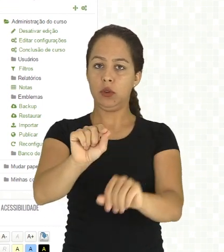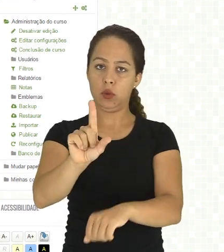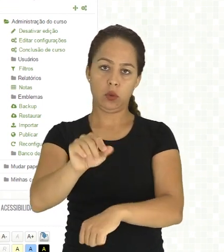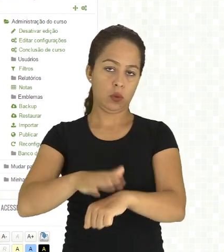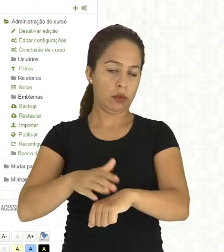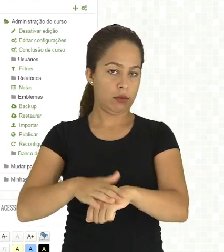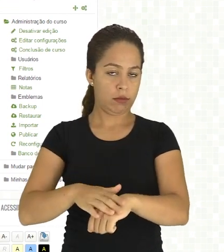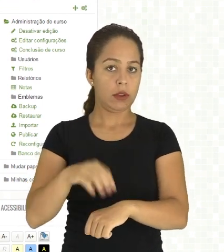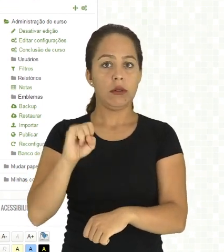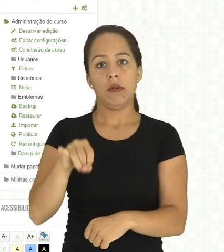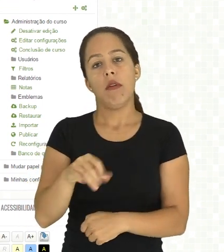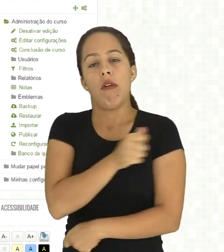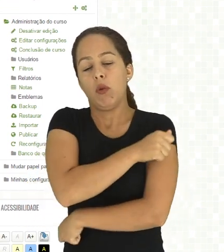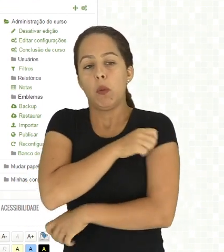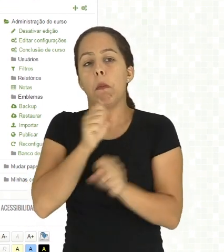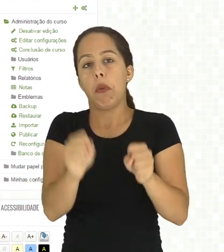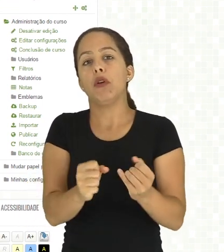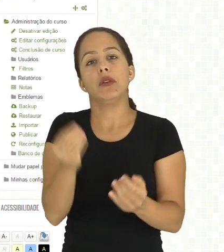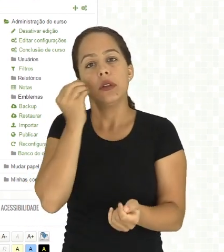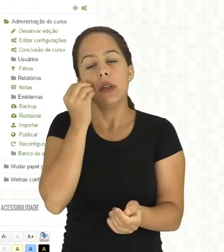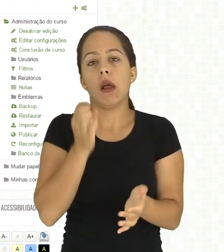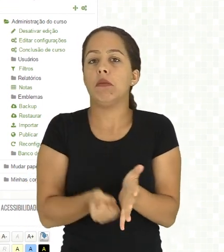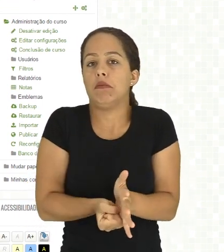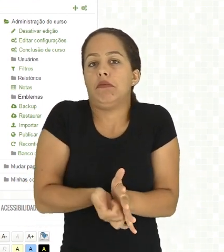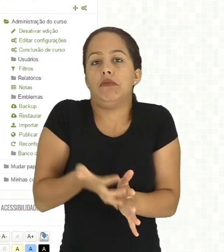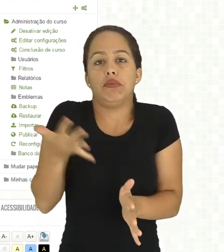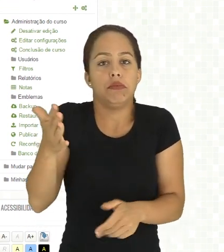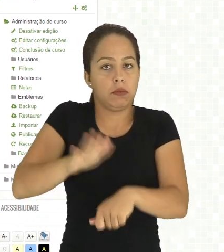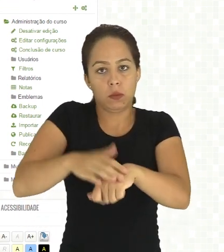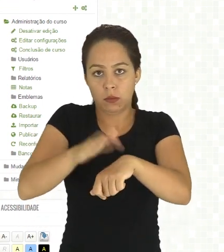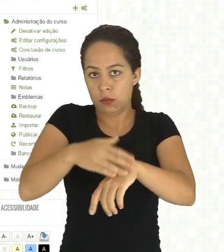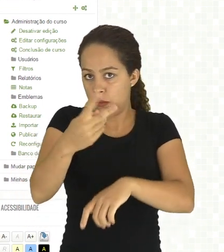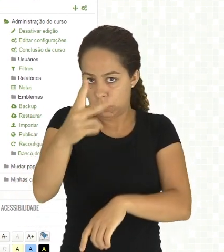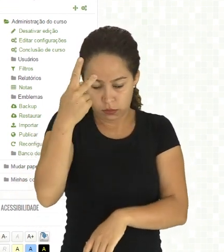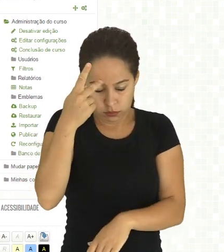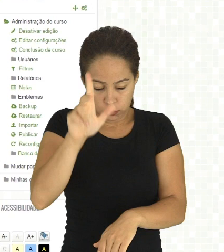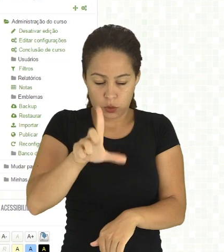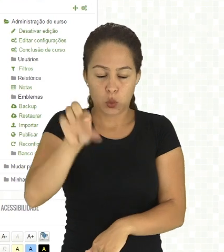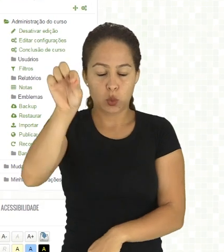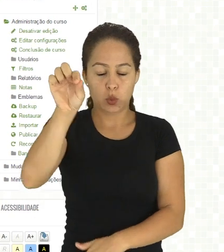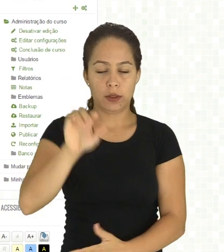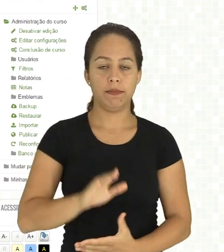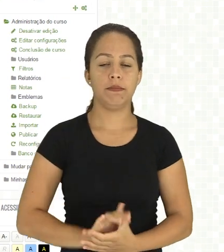à vontade para escolher, caso você permita que ele tenha mais de uma tentativa do questionário.